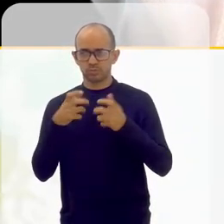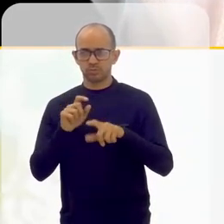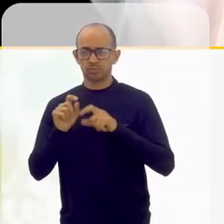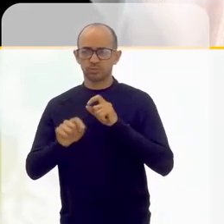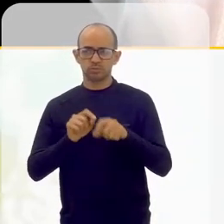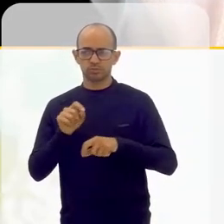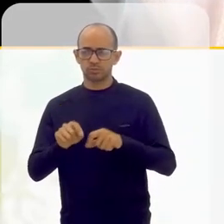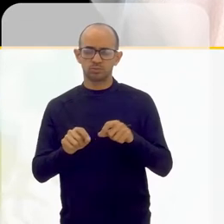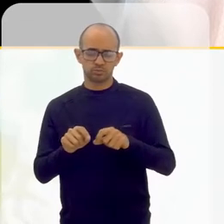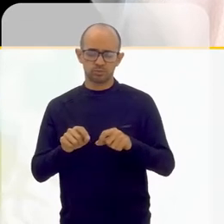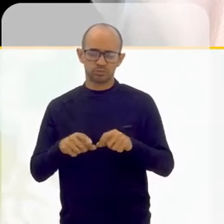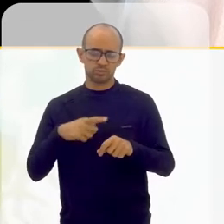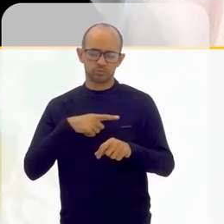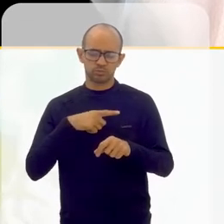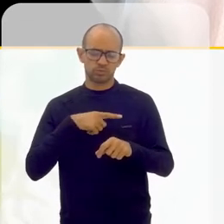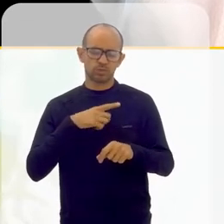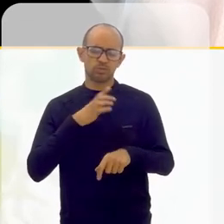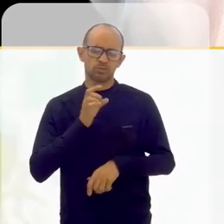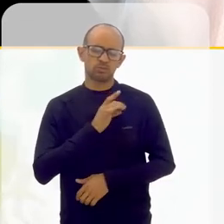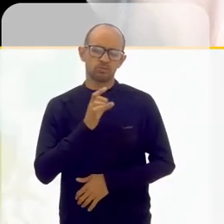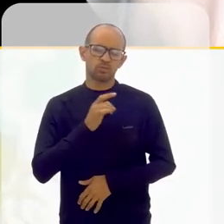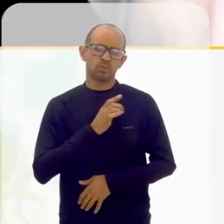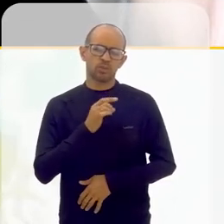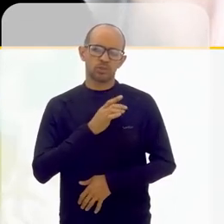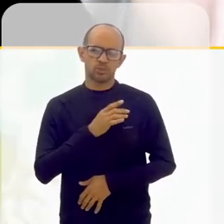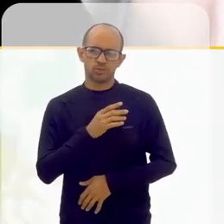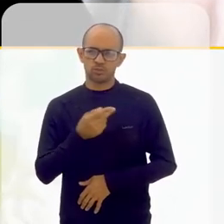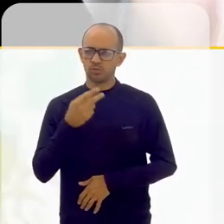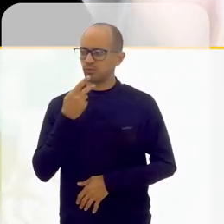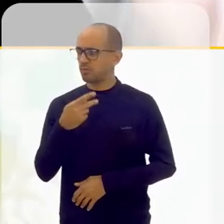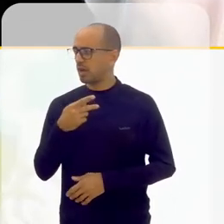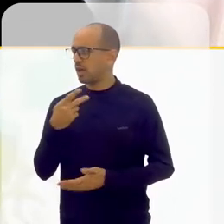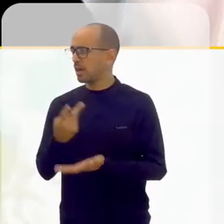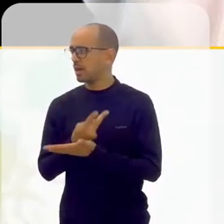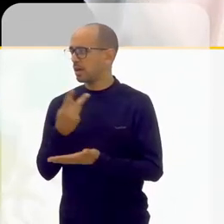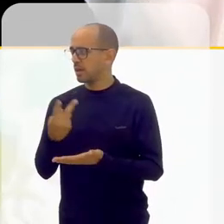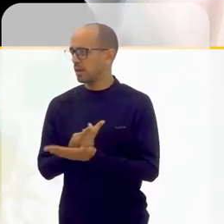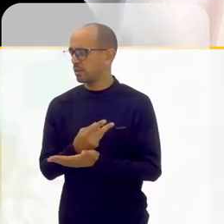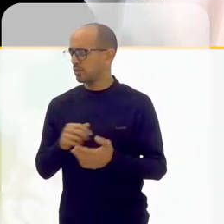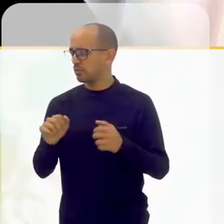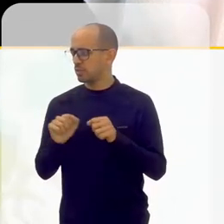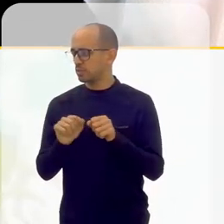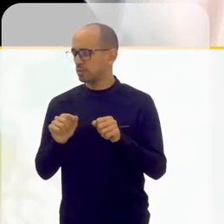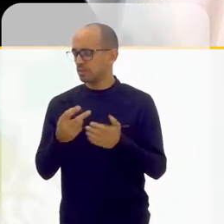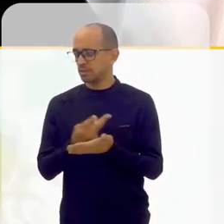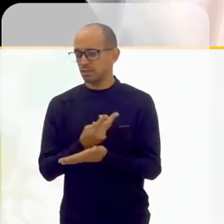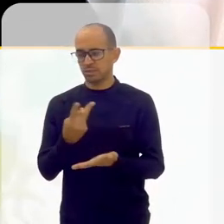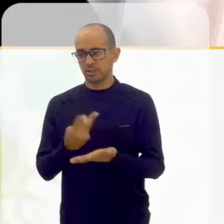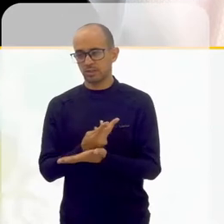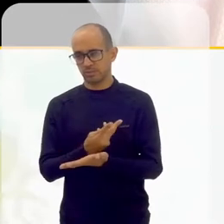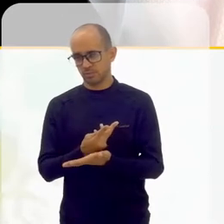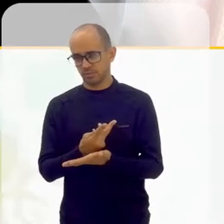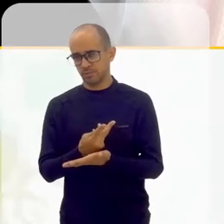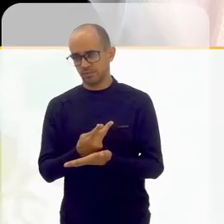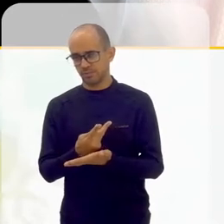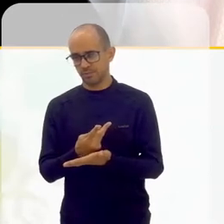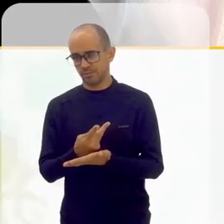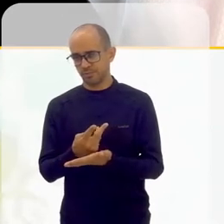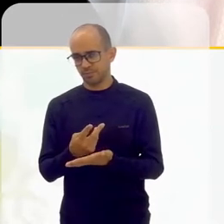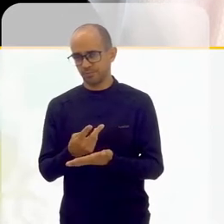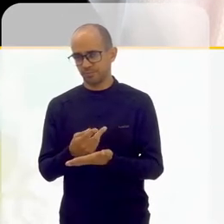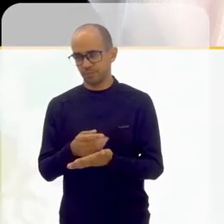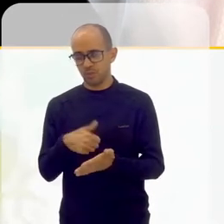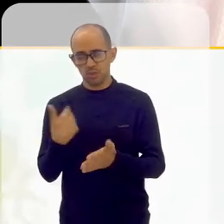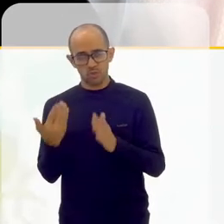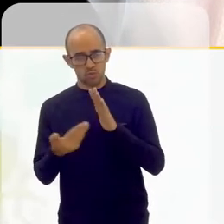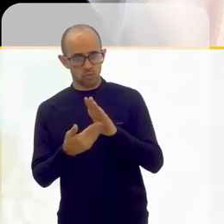E eu percebo que existe um medo muito grande de fazer errado, né? E aí,